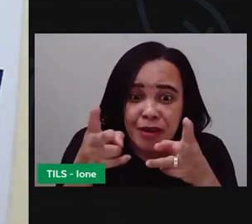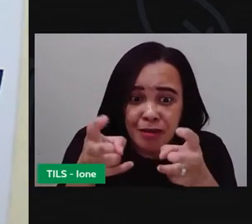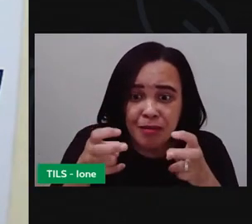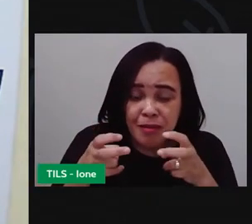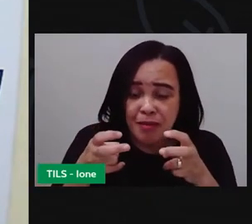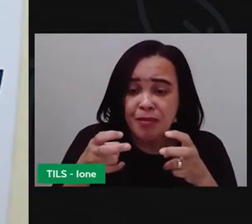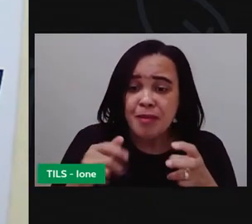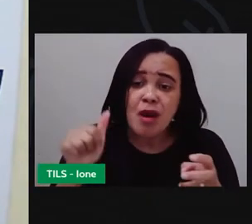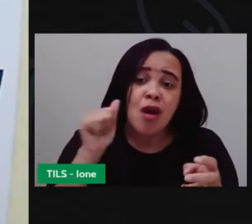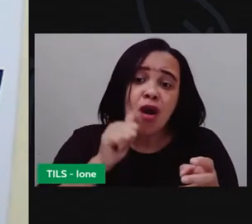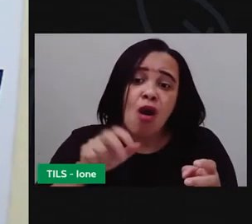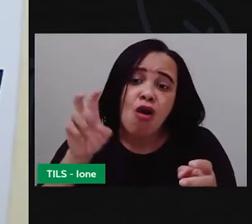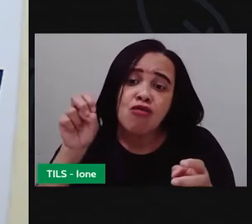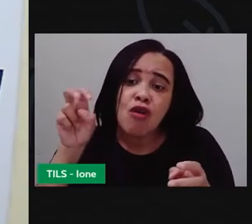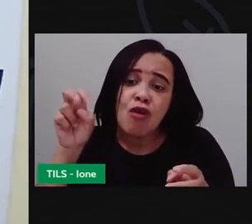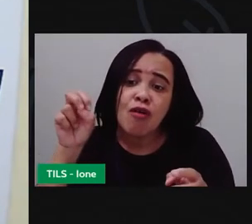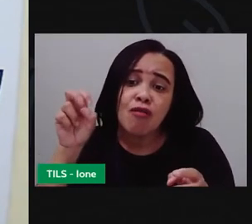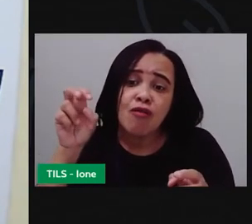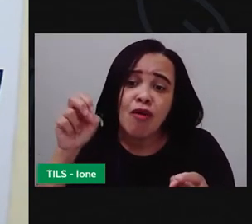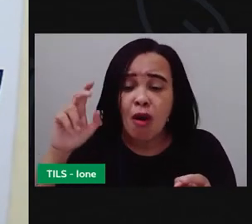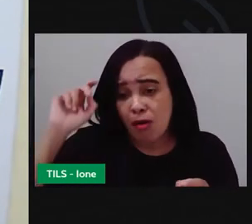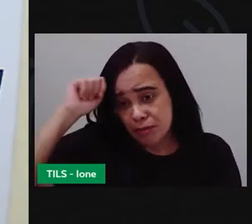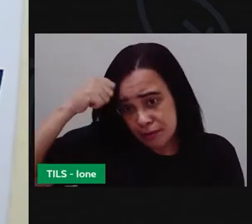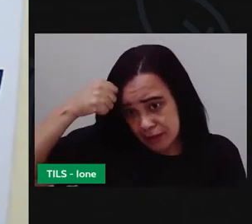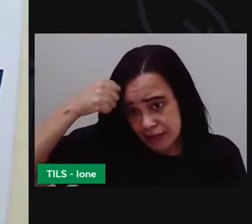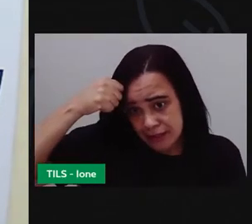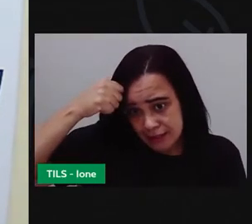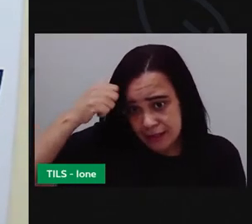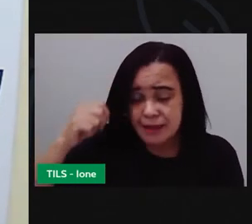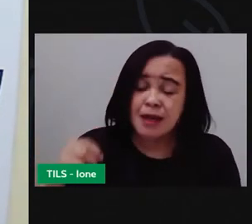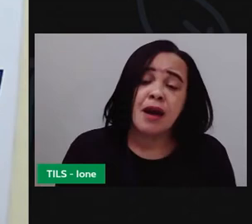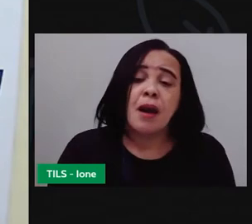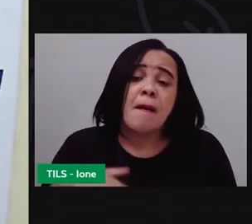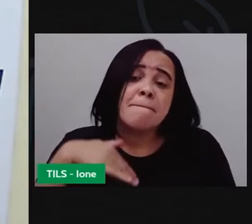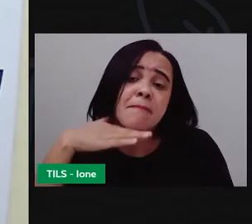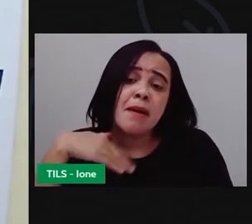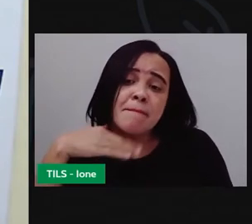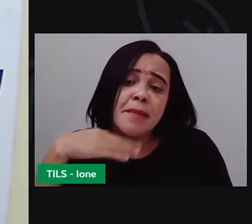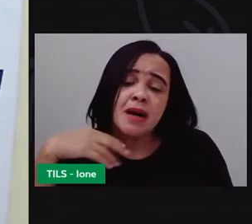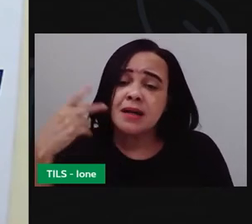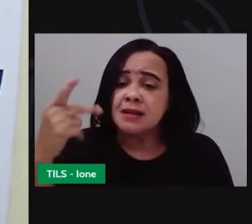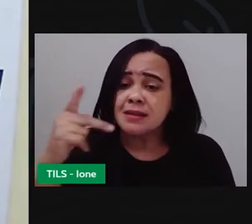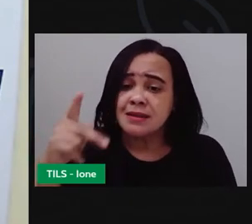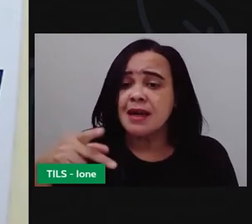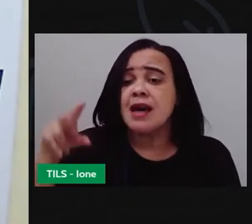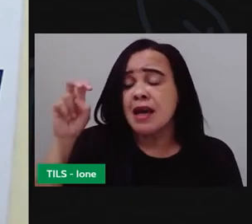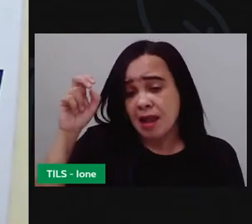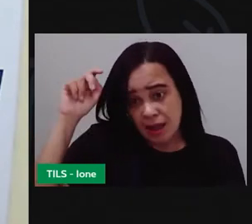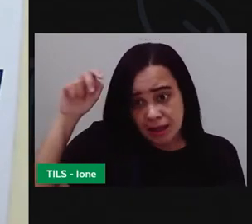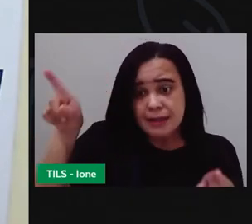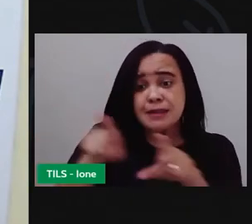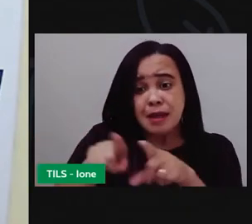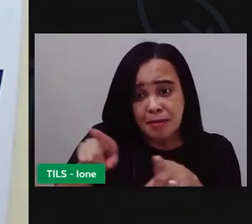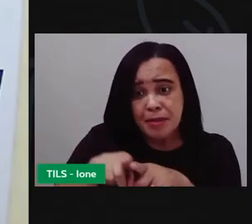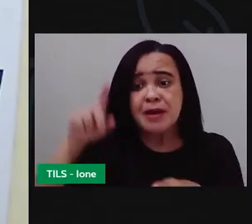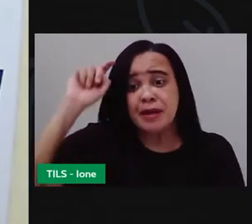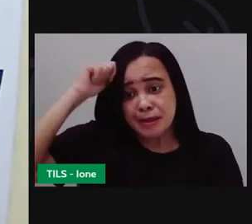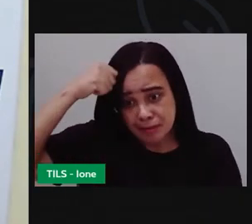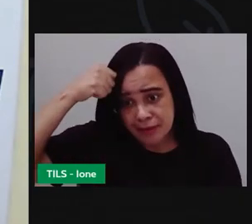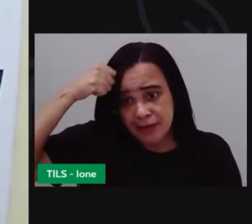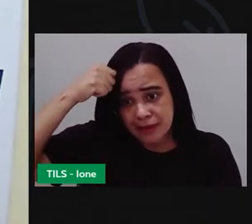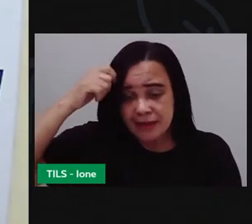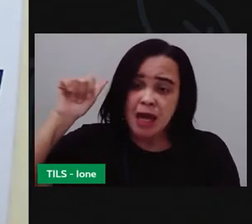era negra, a mãe da menina era negra. E por isso, a menina